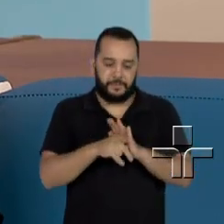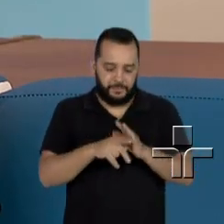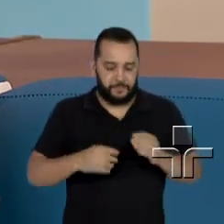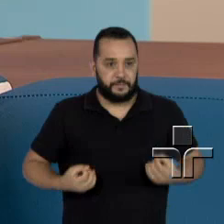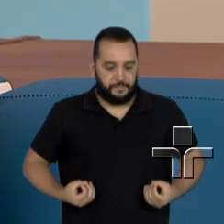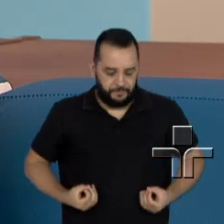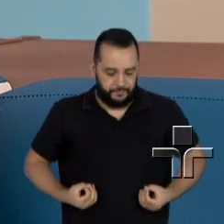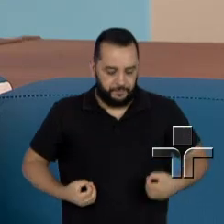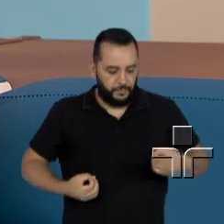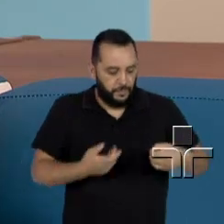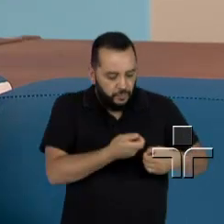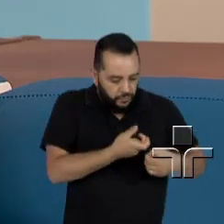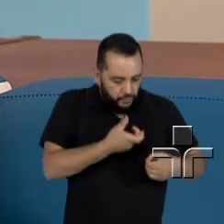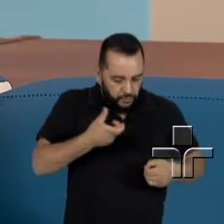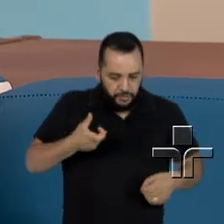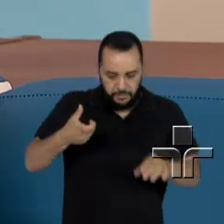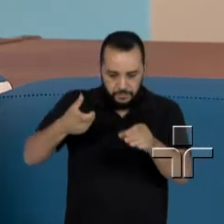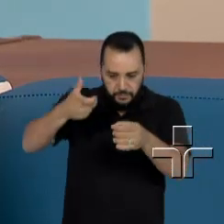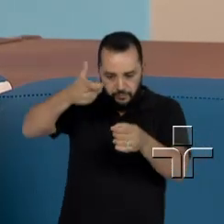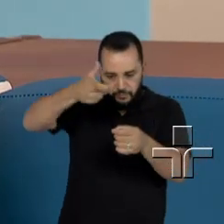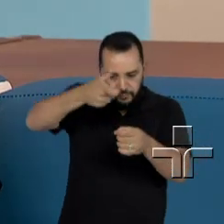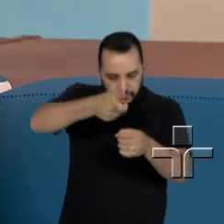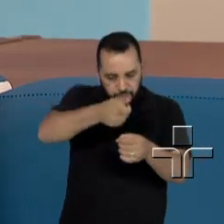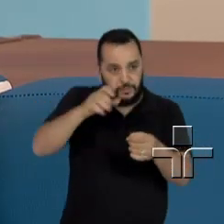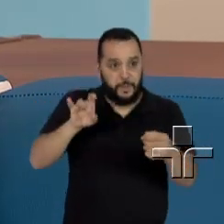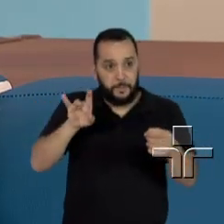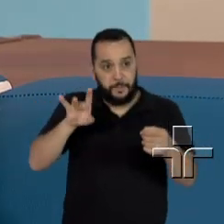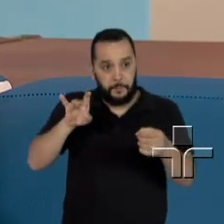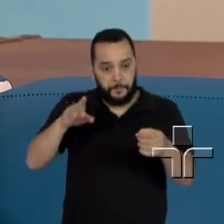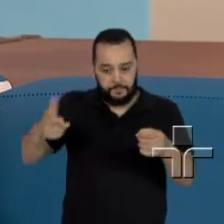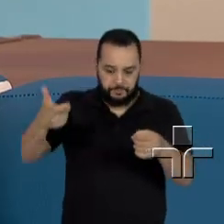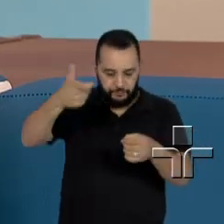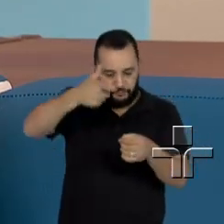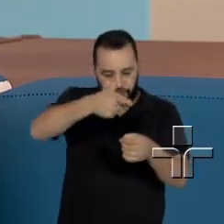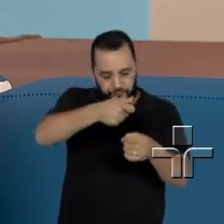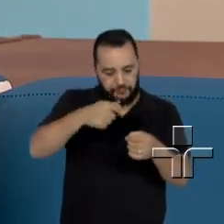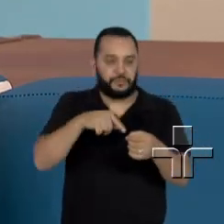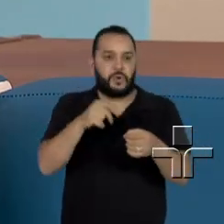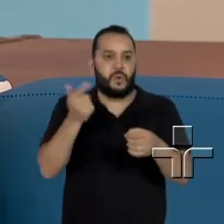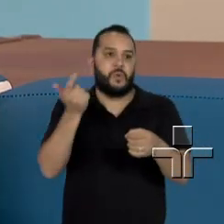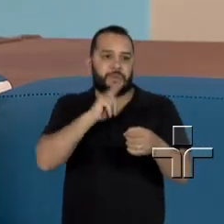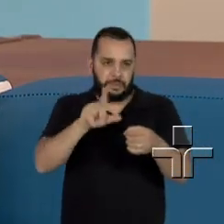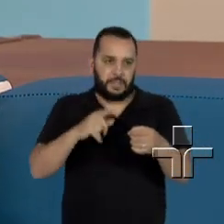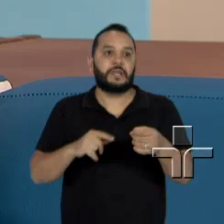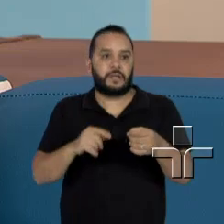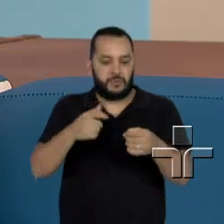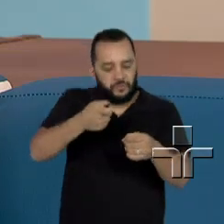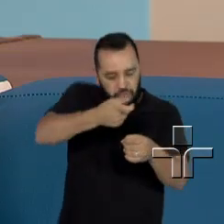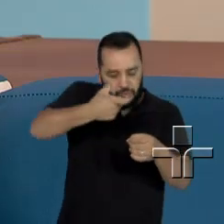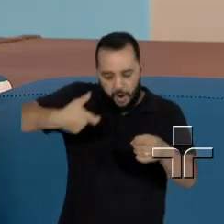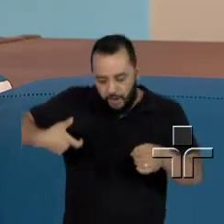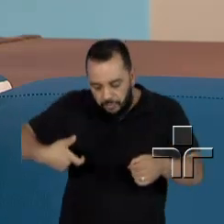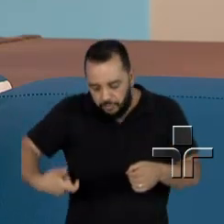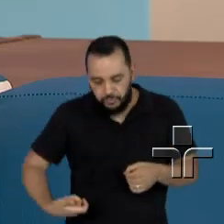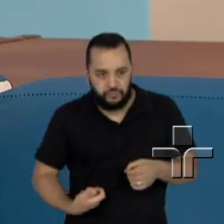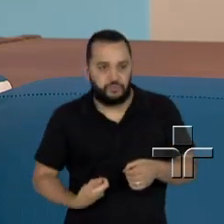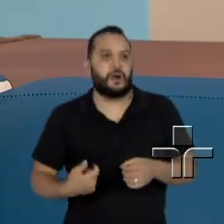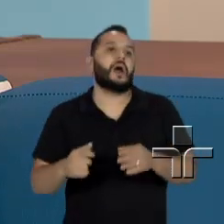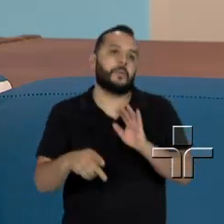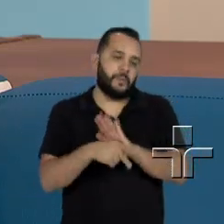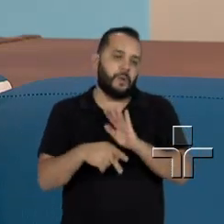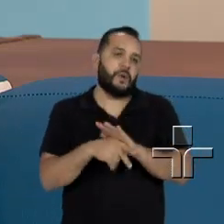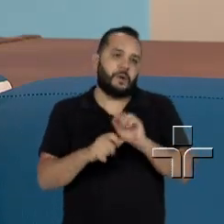assim. Só que no consultório, eu tenho paciente que chegou com 47 anos, achando que já estava na menopausa, já estava com 34